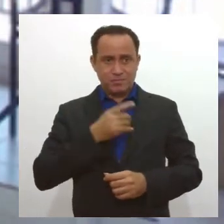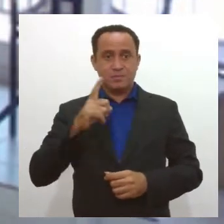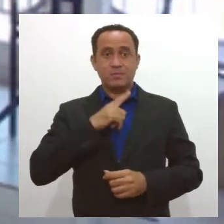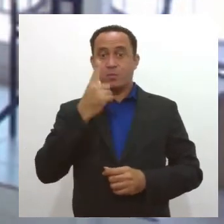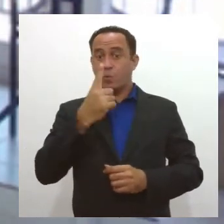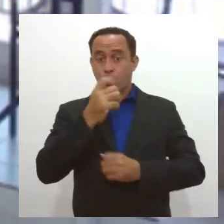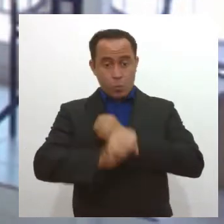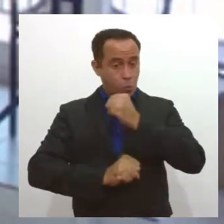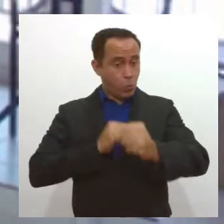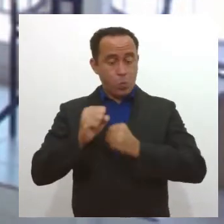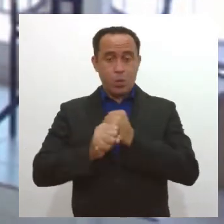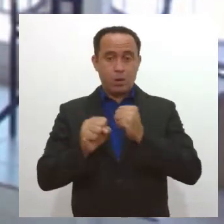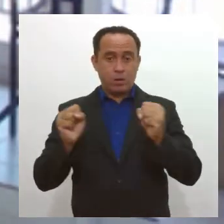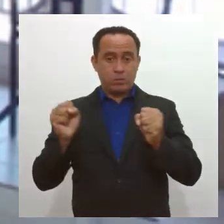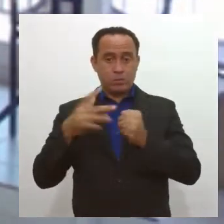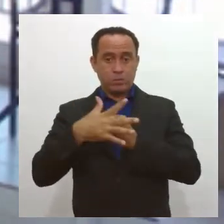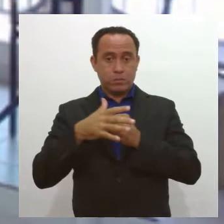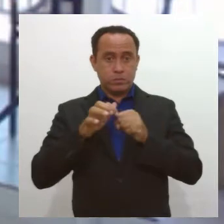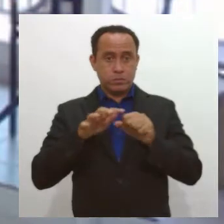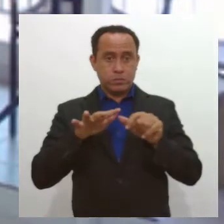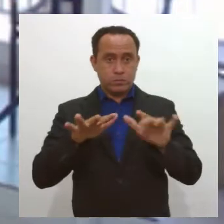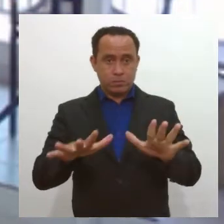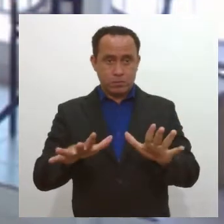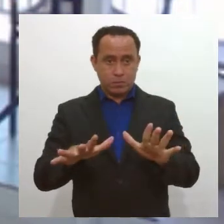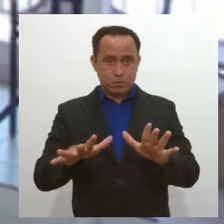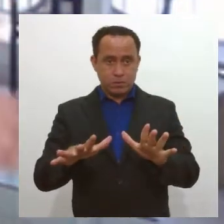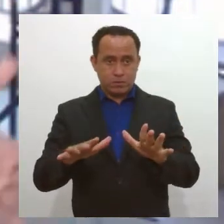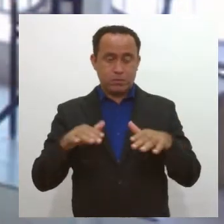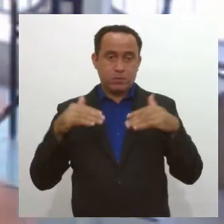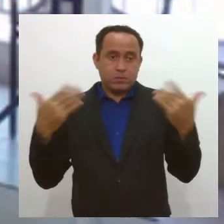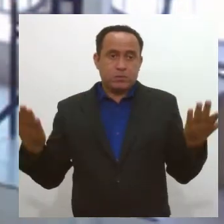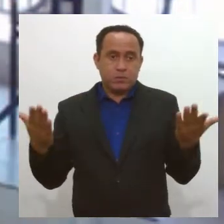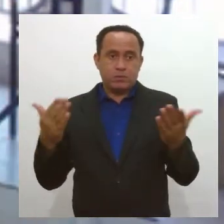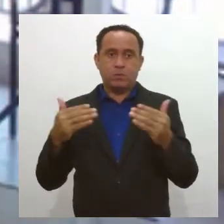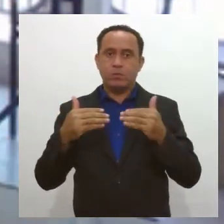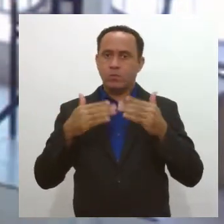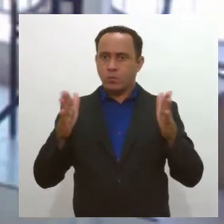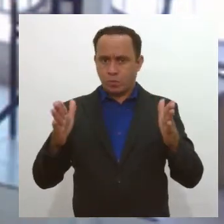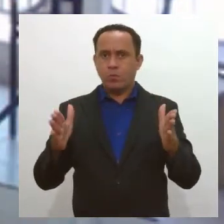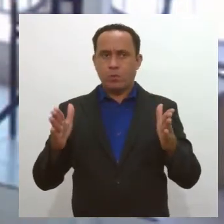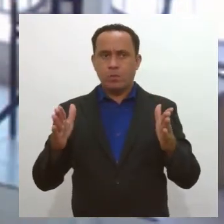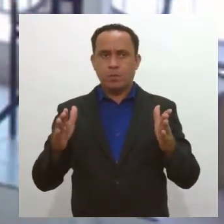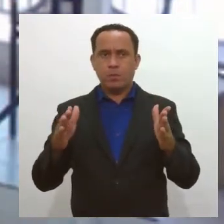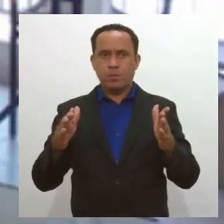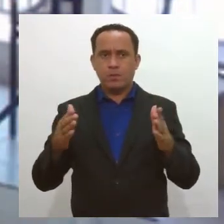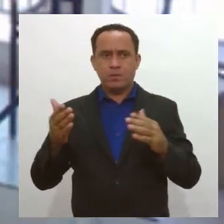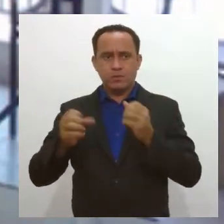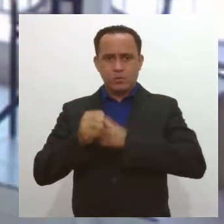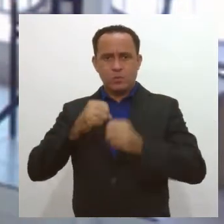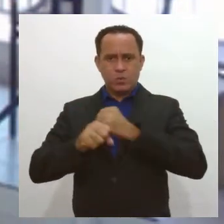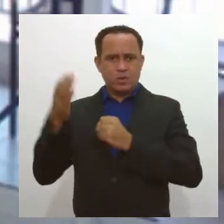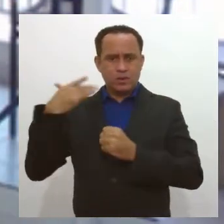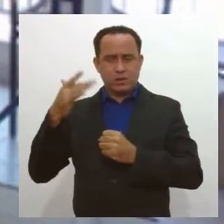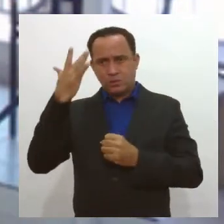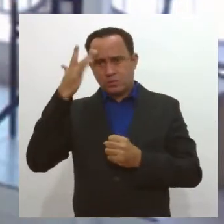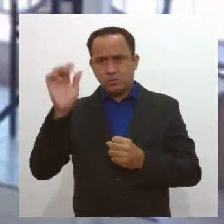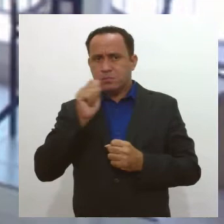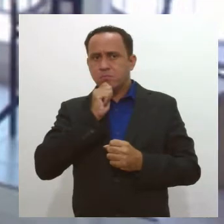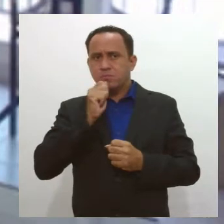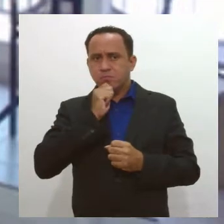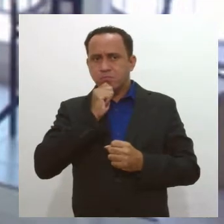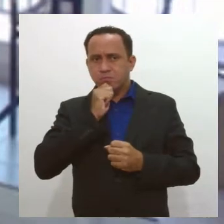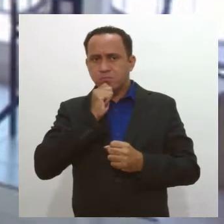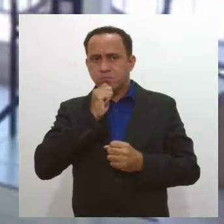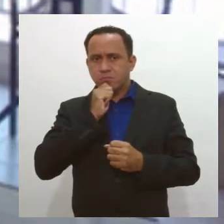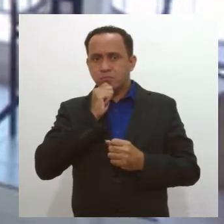ano praticamente nessa situação de pandemia. Então, no começo, sim, um ano atrás era algo inesperado, que realmente não